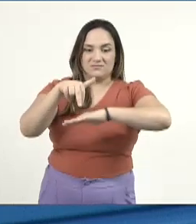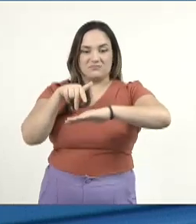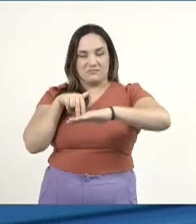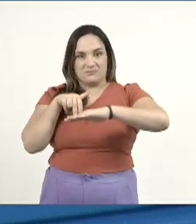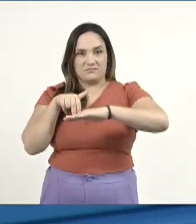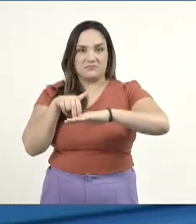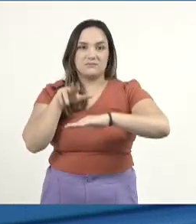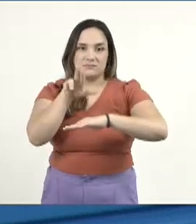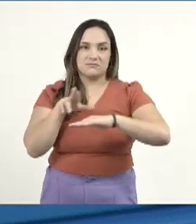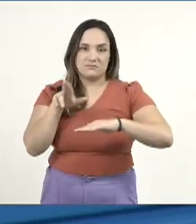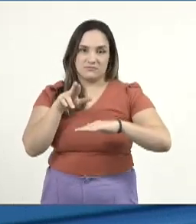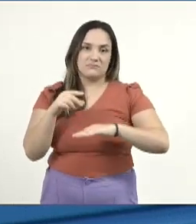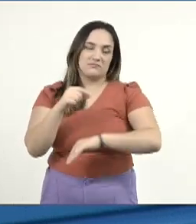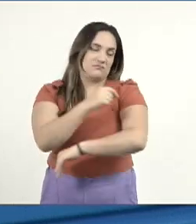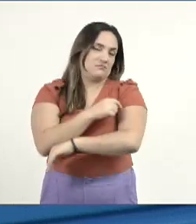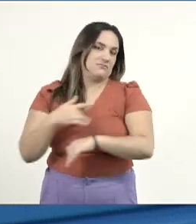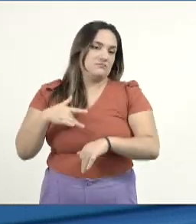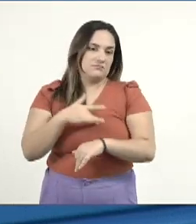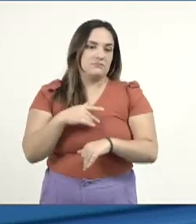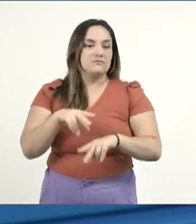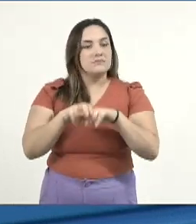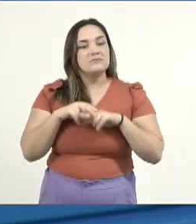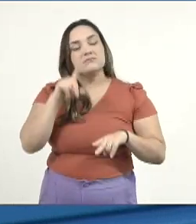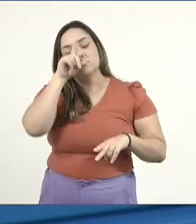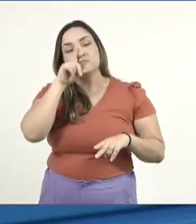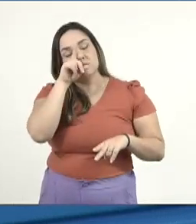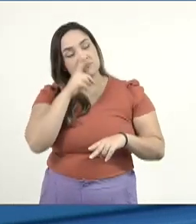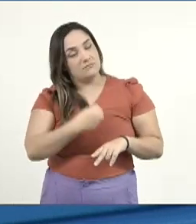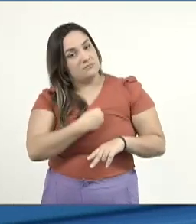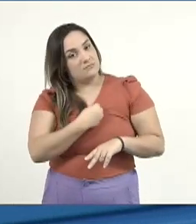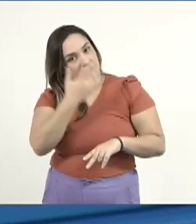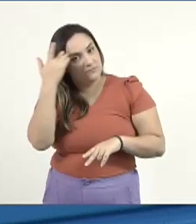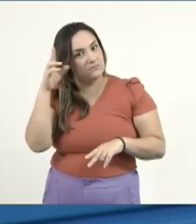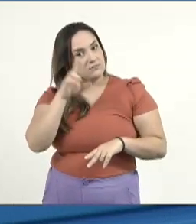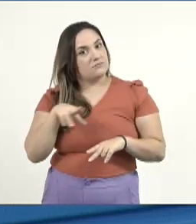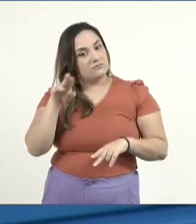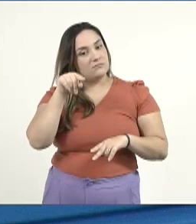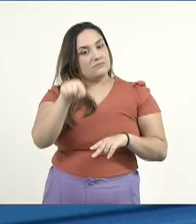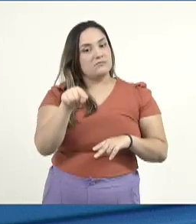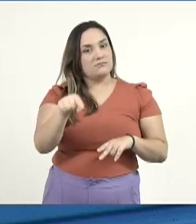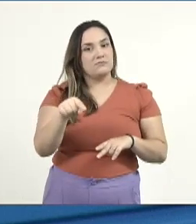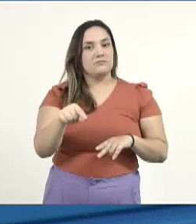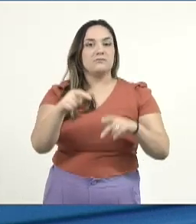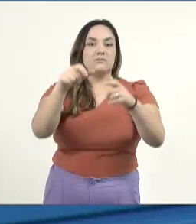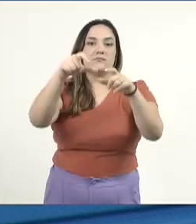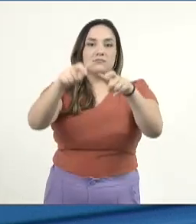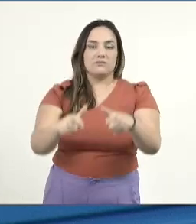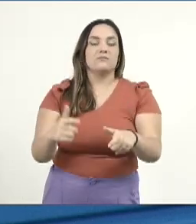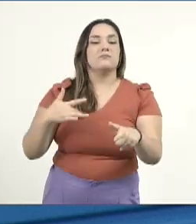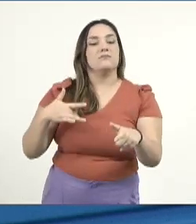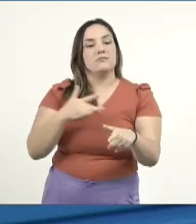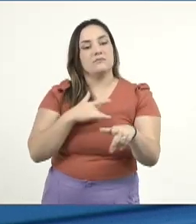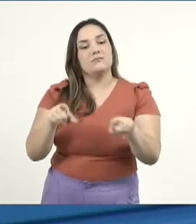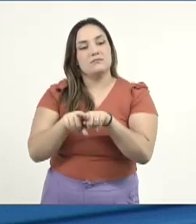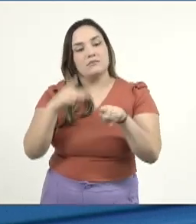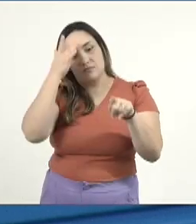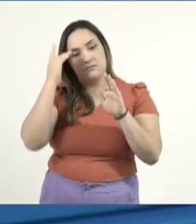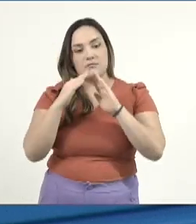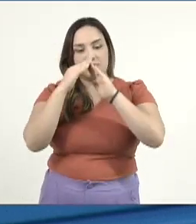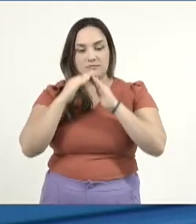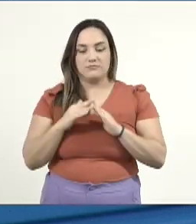colocando em risco a integridade física e a vida dos usuários da unidade de saúde, bem como dos moradores